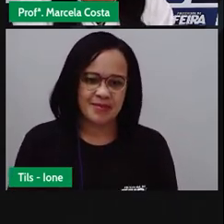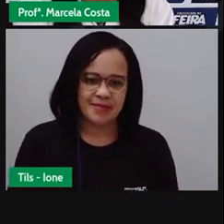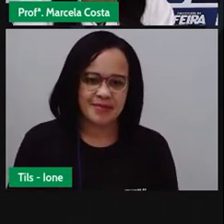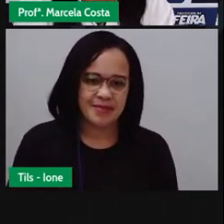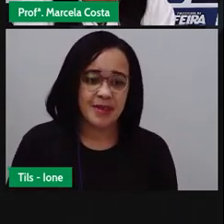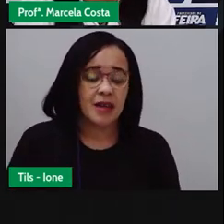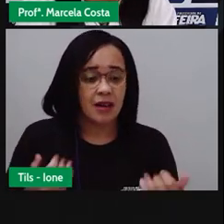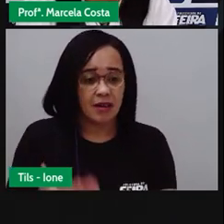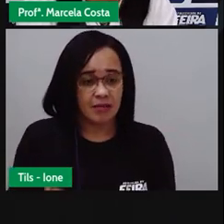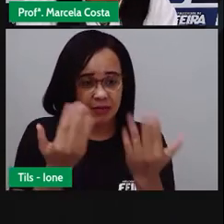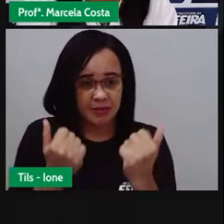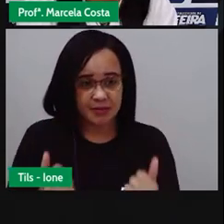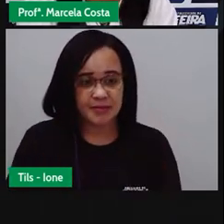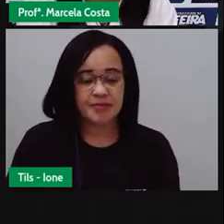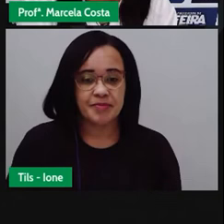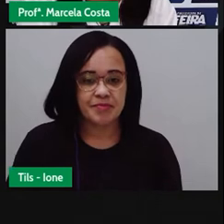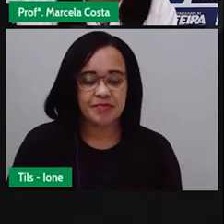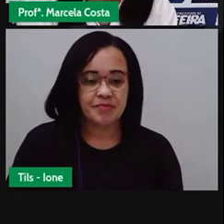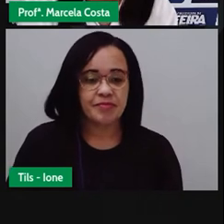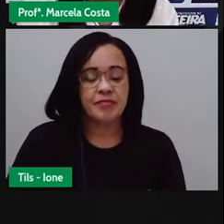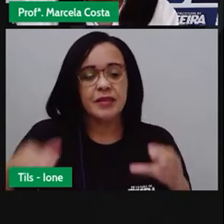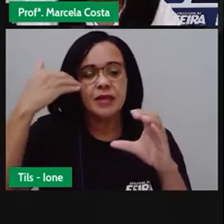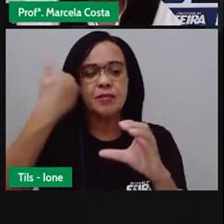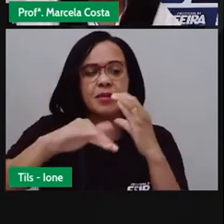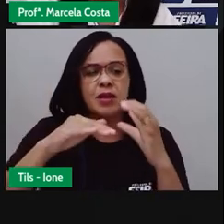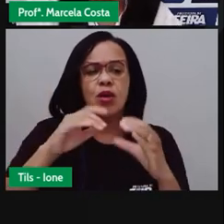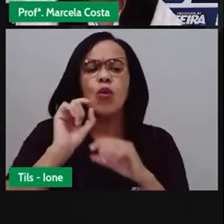Então, a gente vai colocar a mensagem.